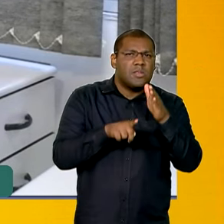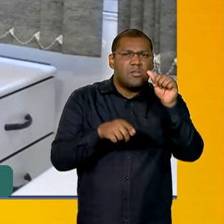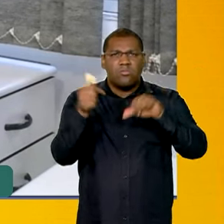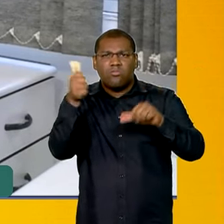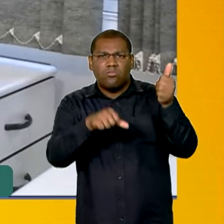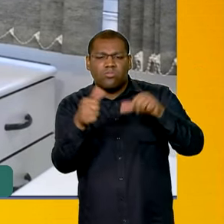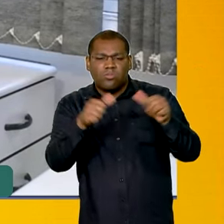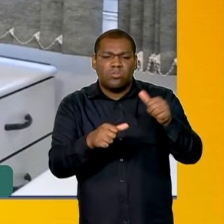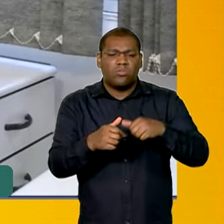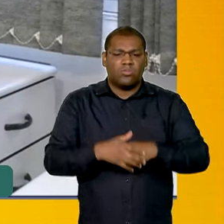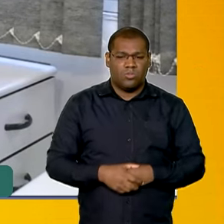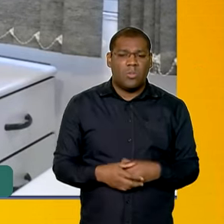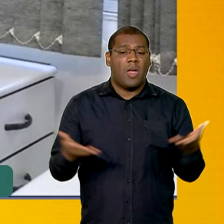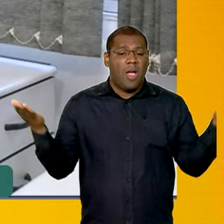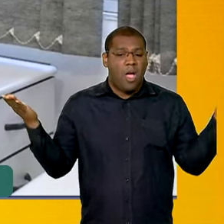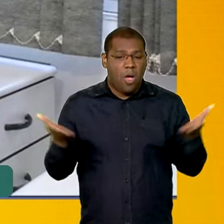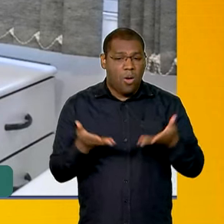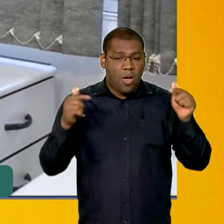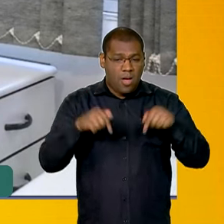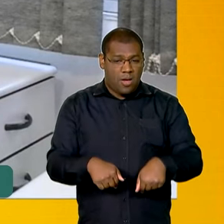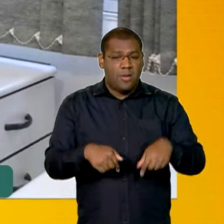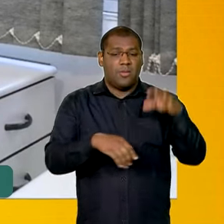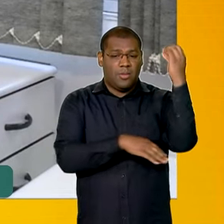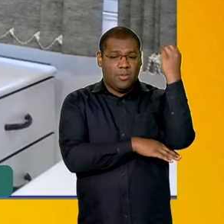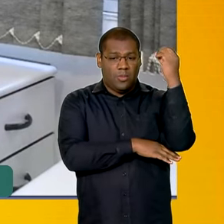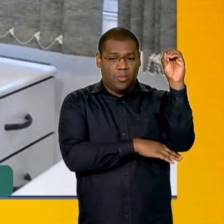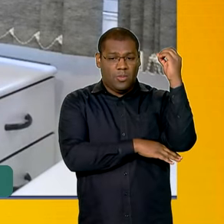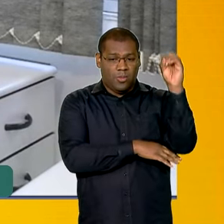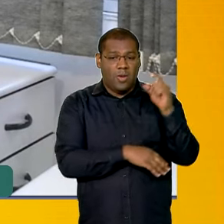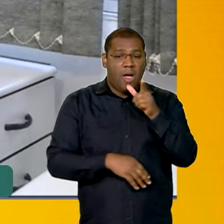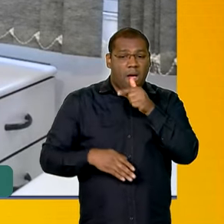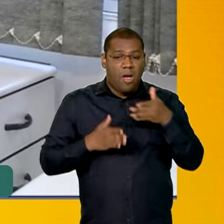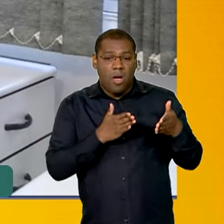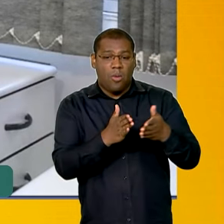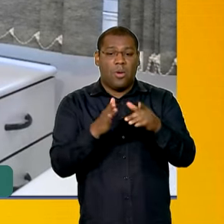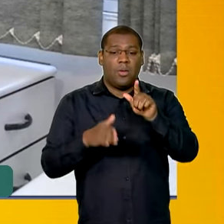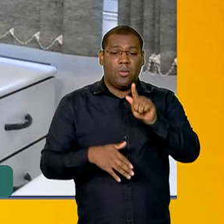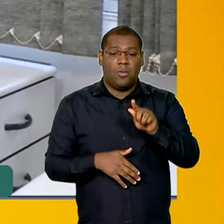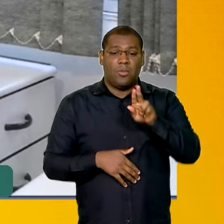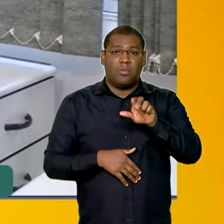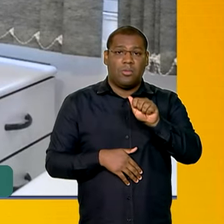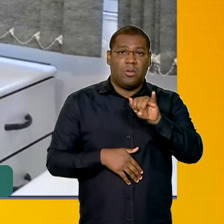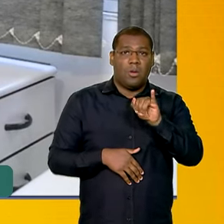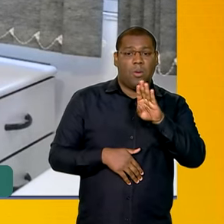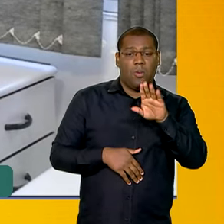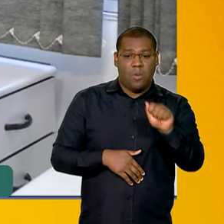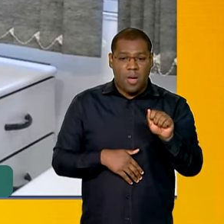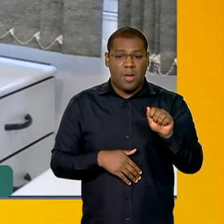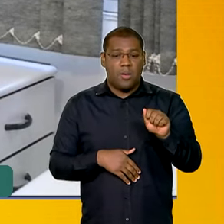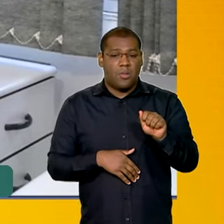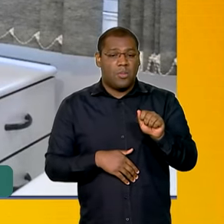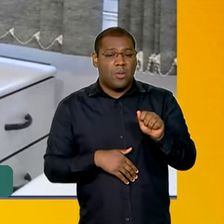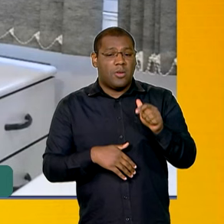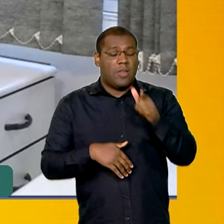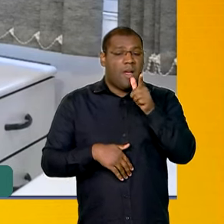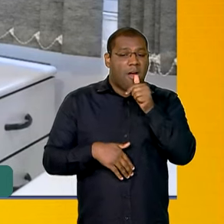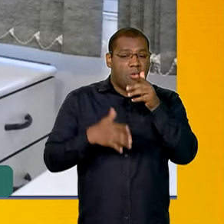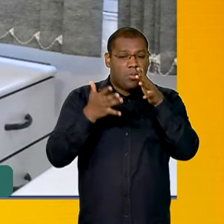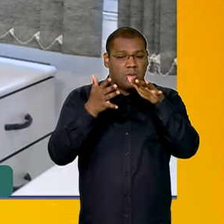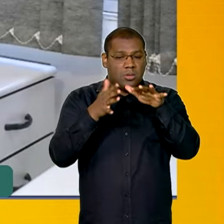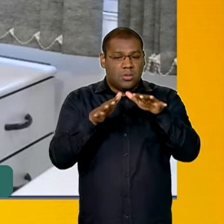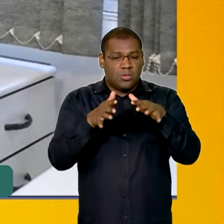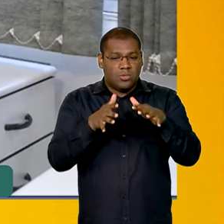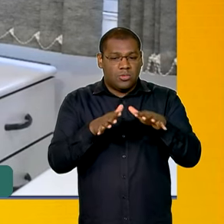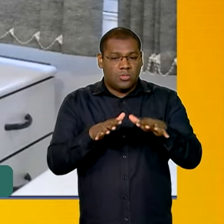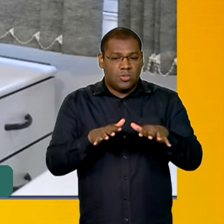acontece no momento agora, aqui em Porto Alegre? O nível do Rio Guaíba está tendo um declínio lento. Agora ele está